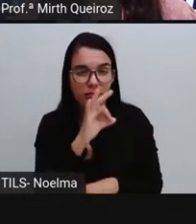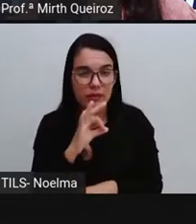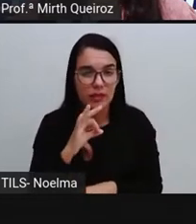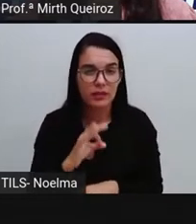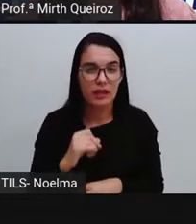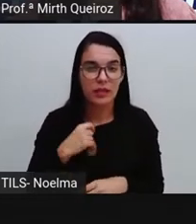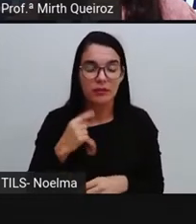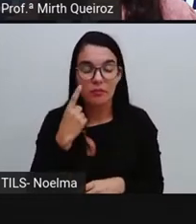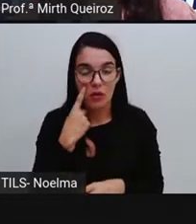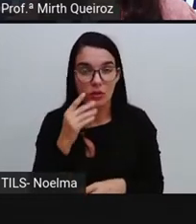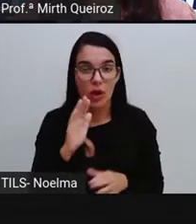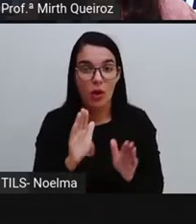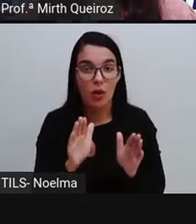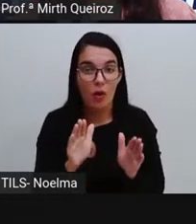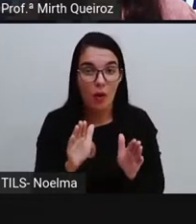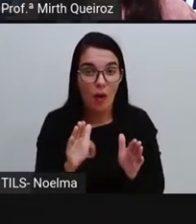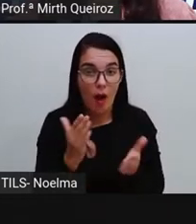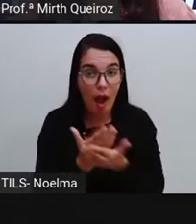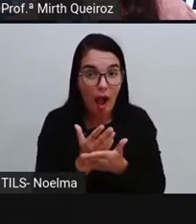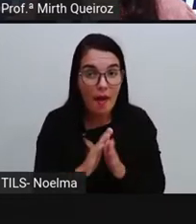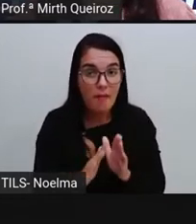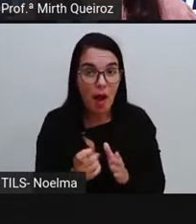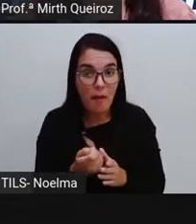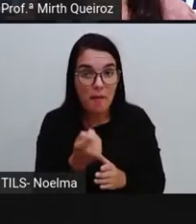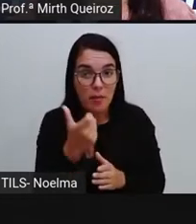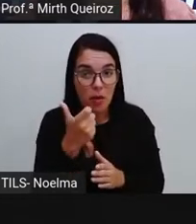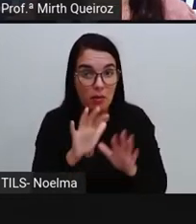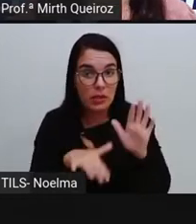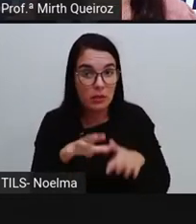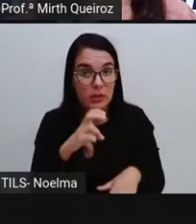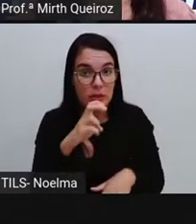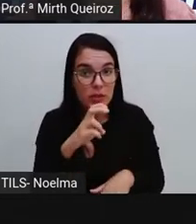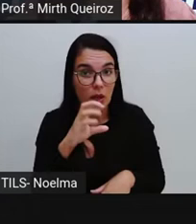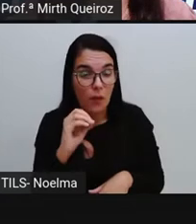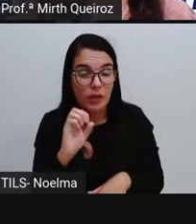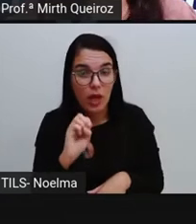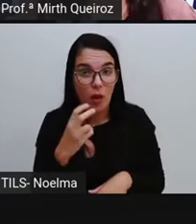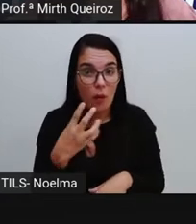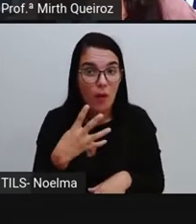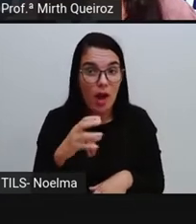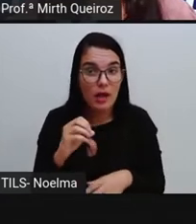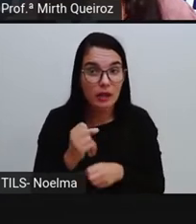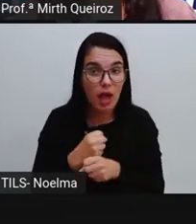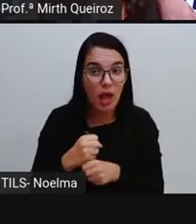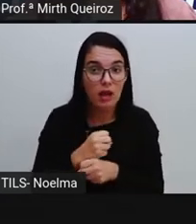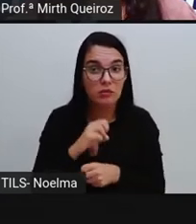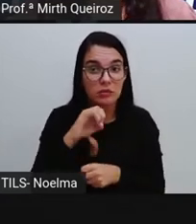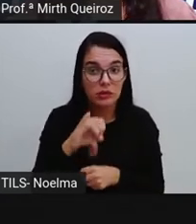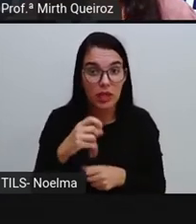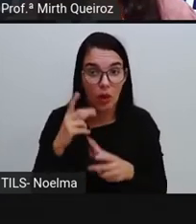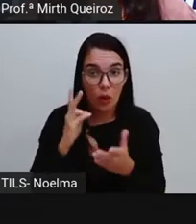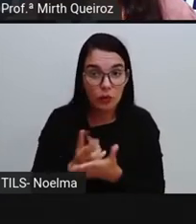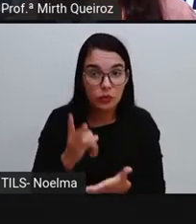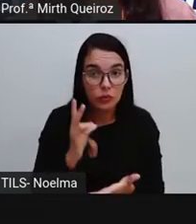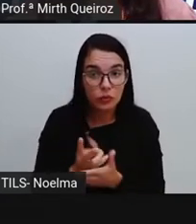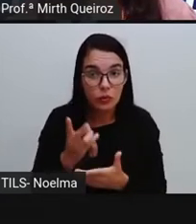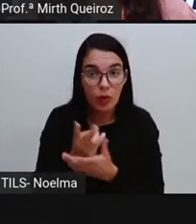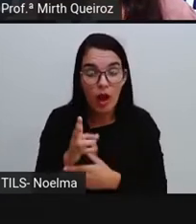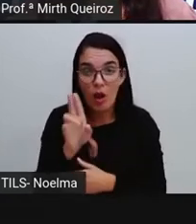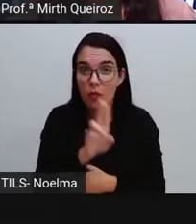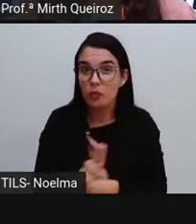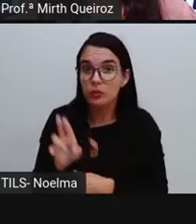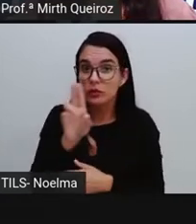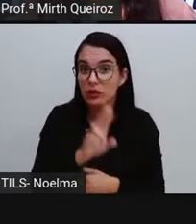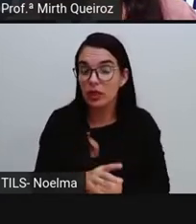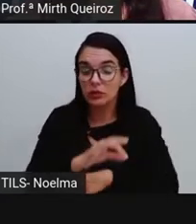o petróleo deve acabar em um futuro próximo. Cerca de 40 ou 50 anos, desde que mantido esses padrões de consumo atual,